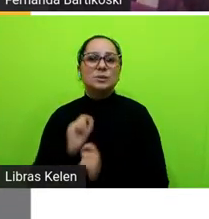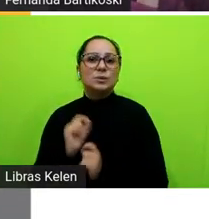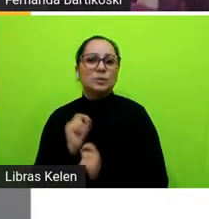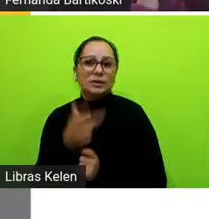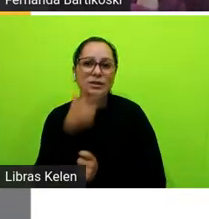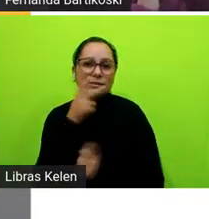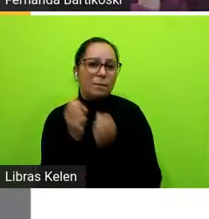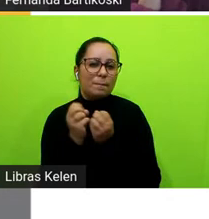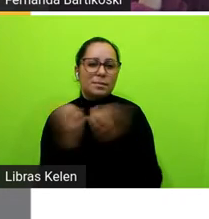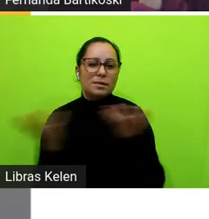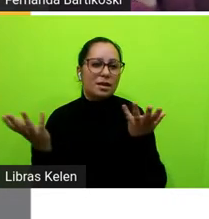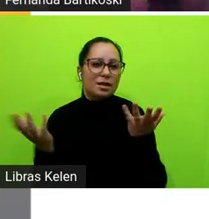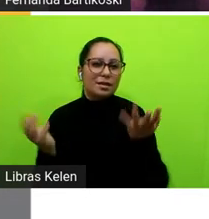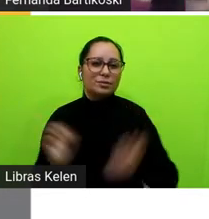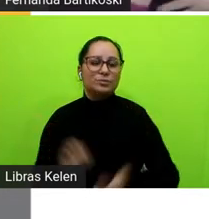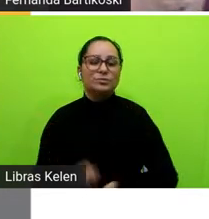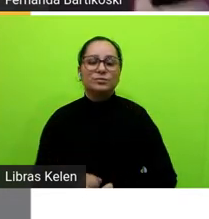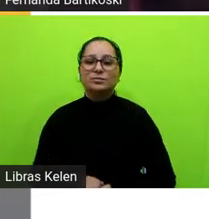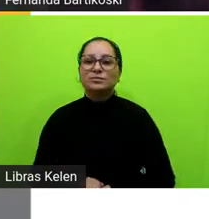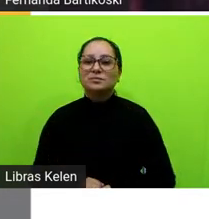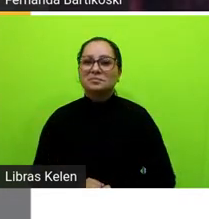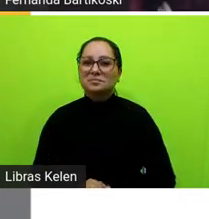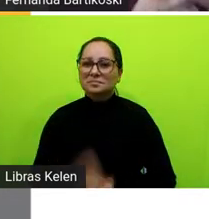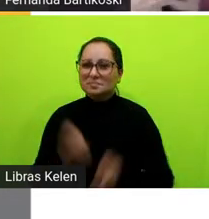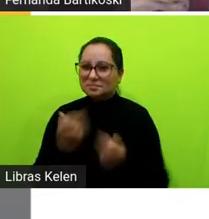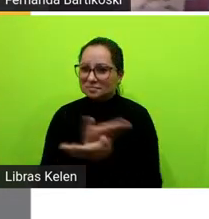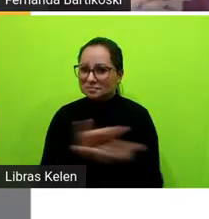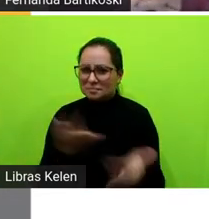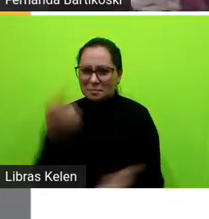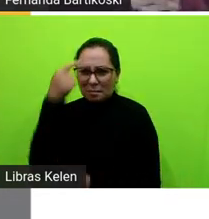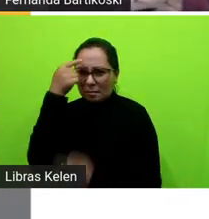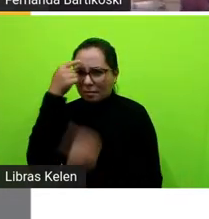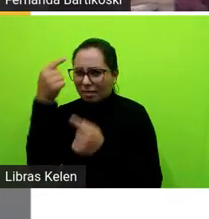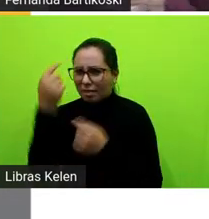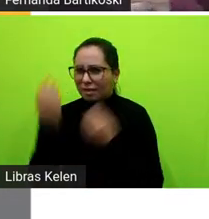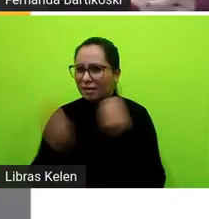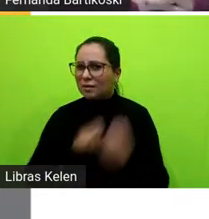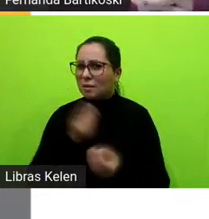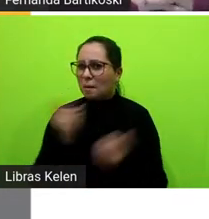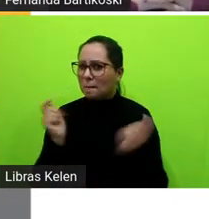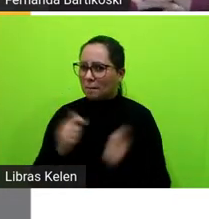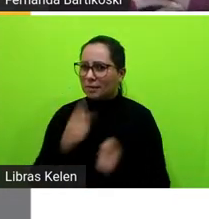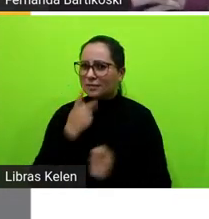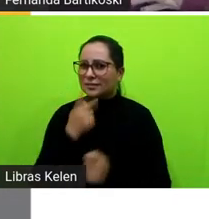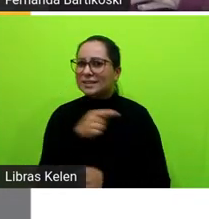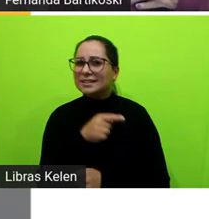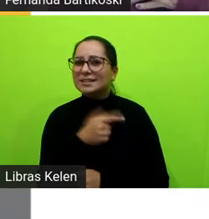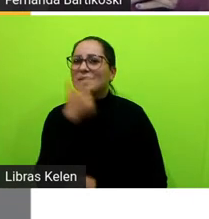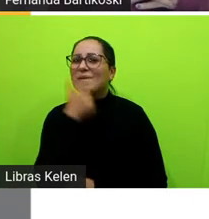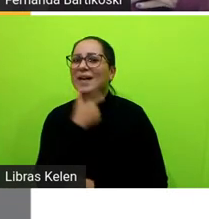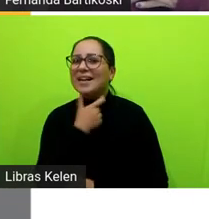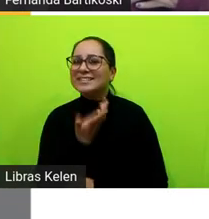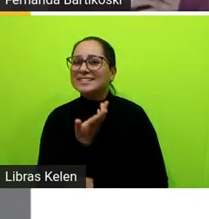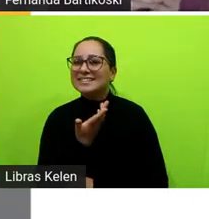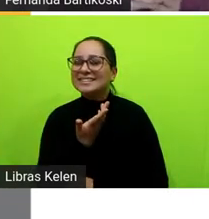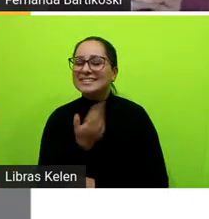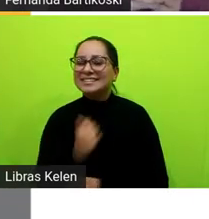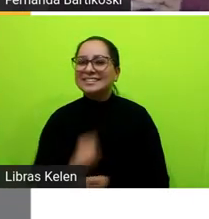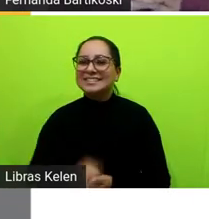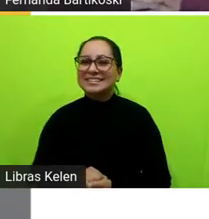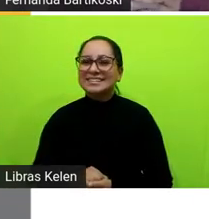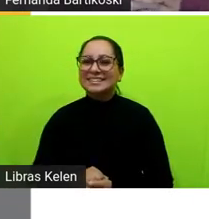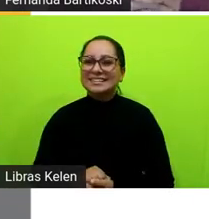enigma alguém tem alguma ideia pode falar Anderson vi que tu tirou tudo